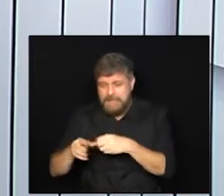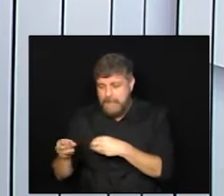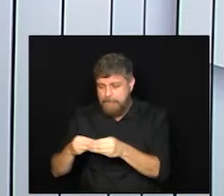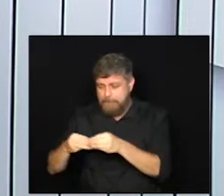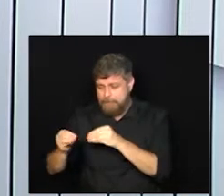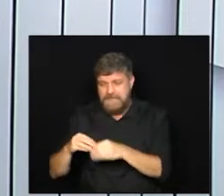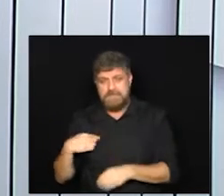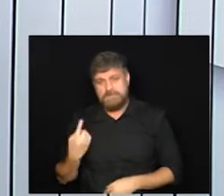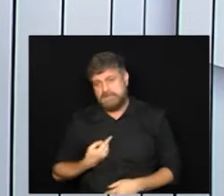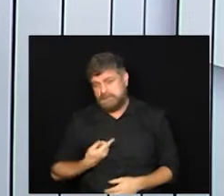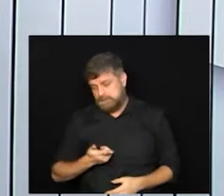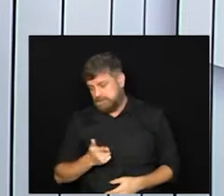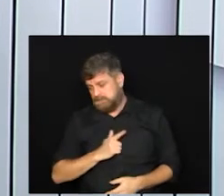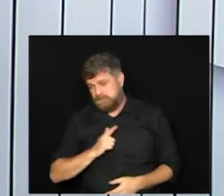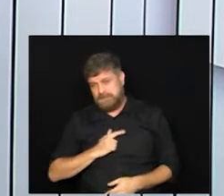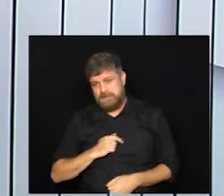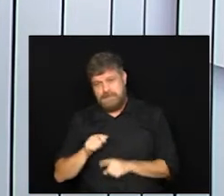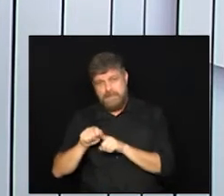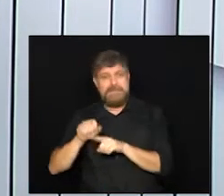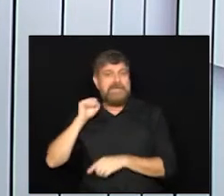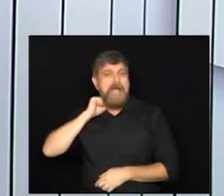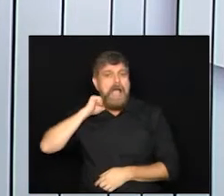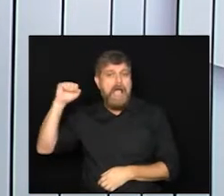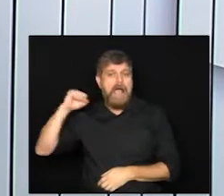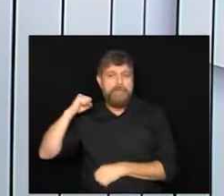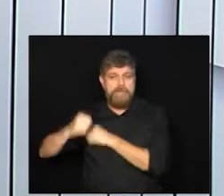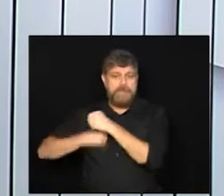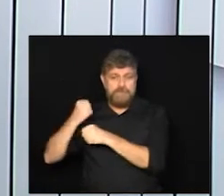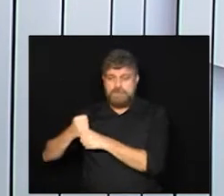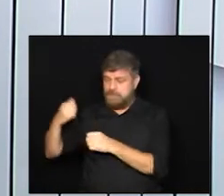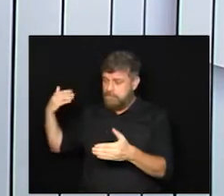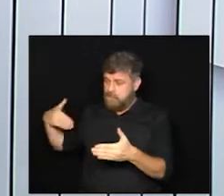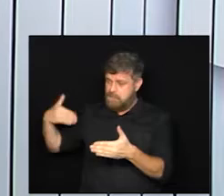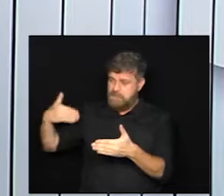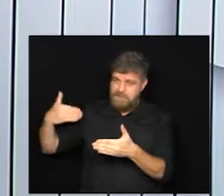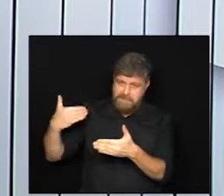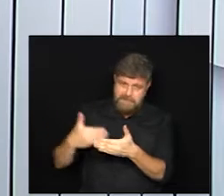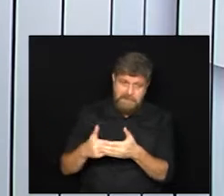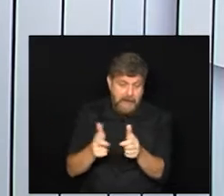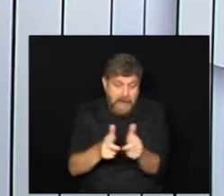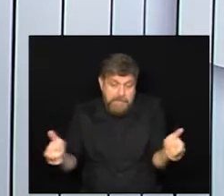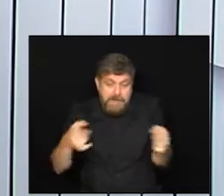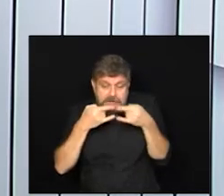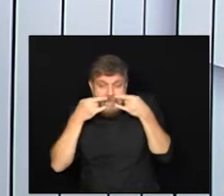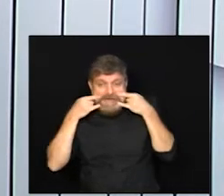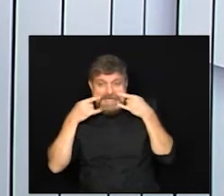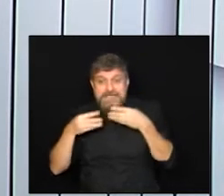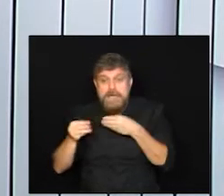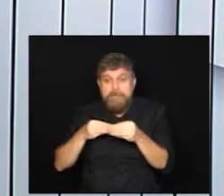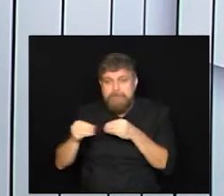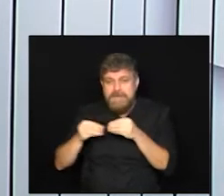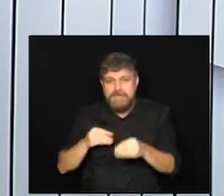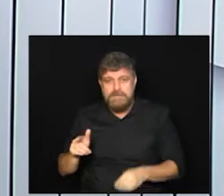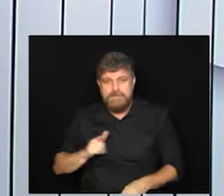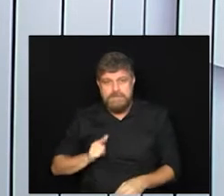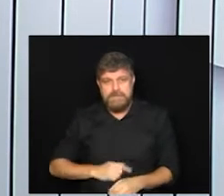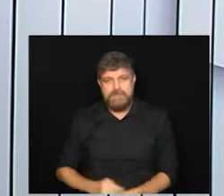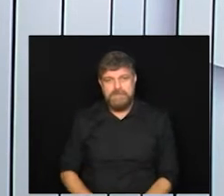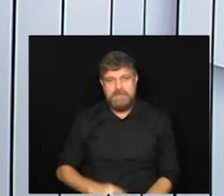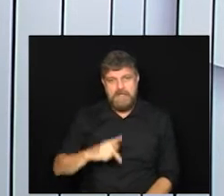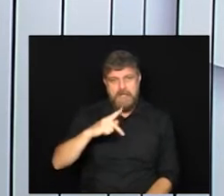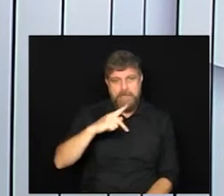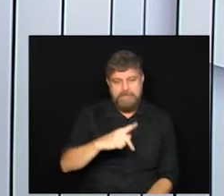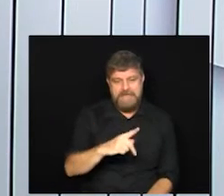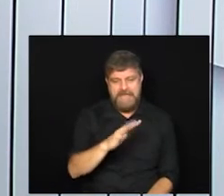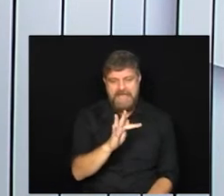estamos utilizando desde o mês de abril do ano passado que a maioria tem utilizado pela PFF2